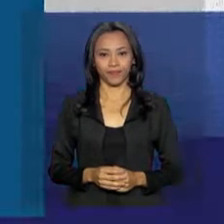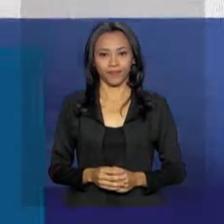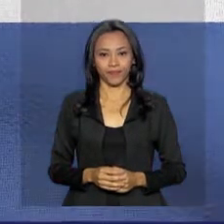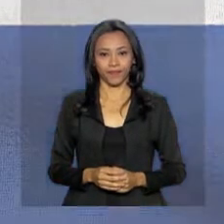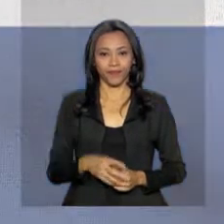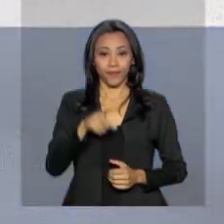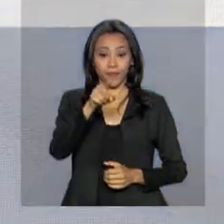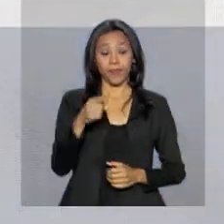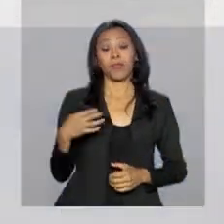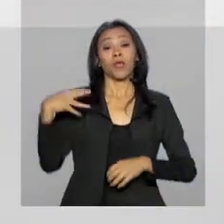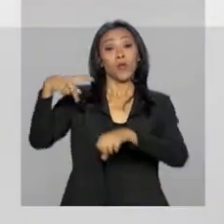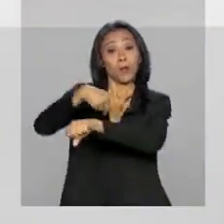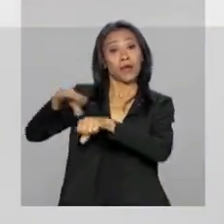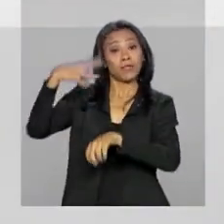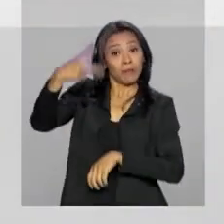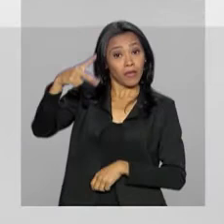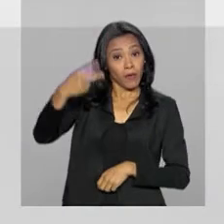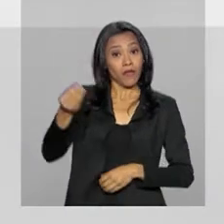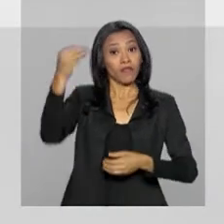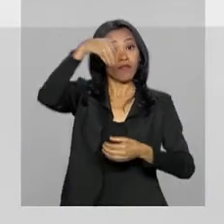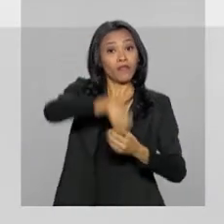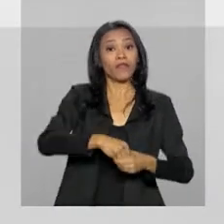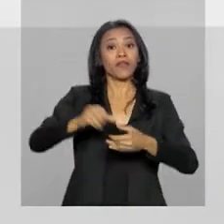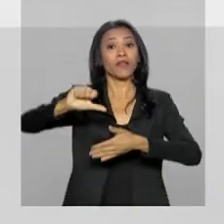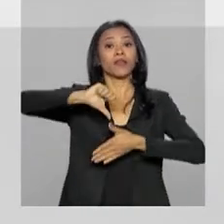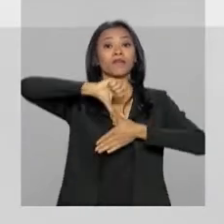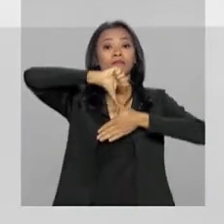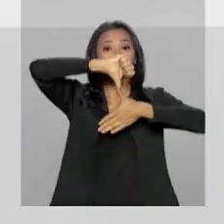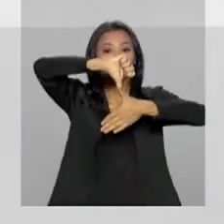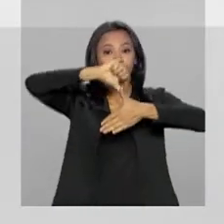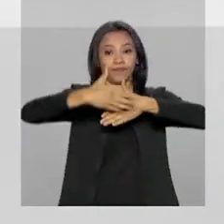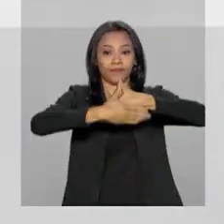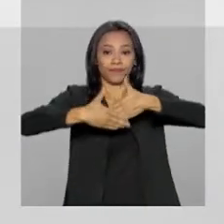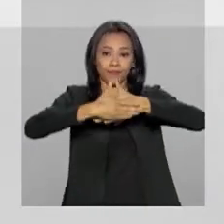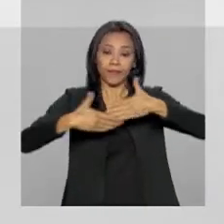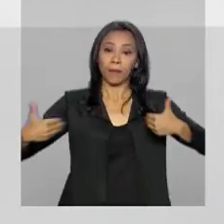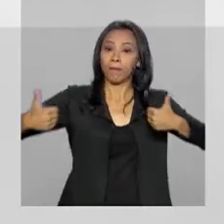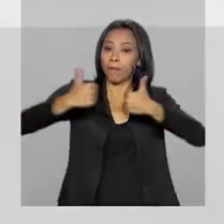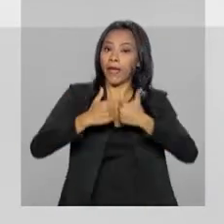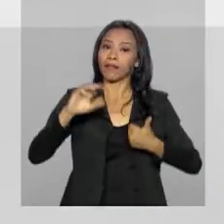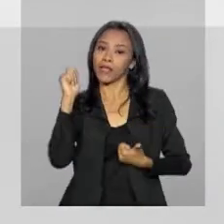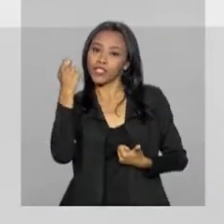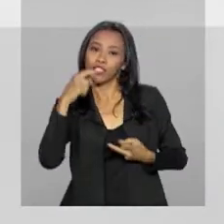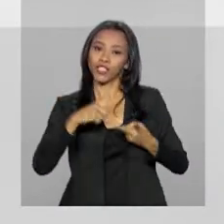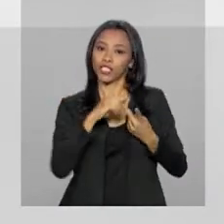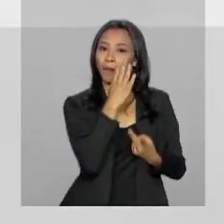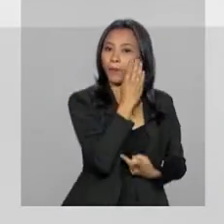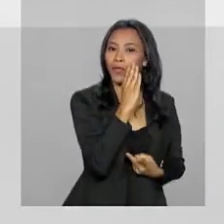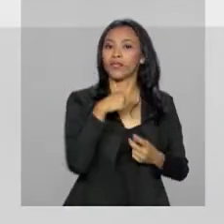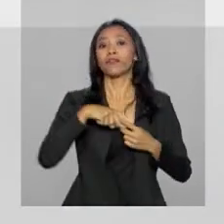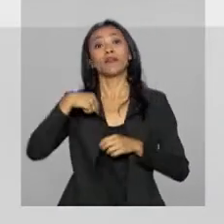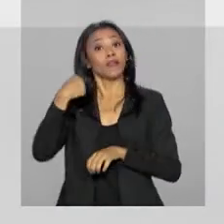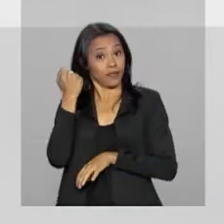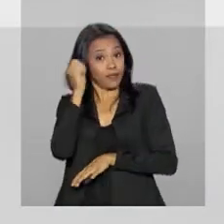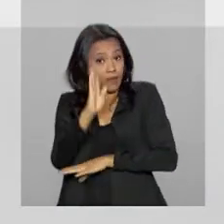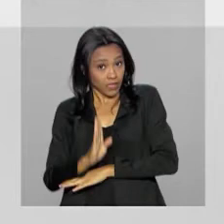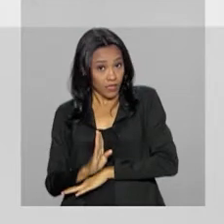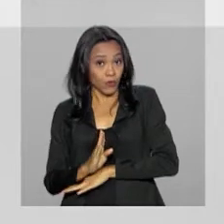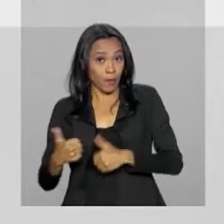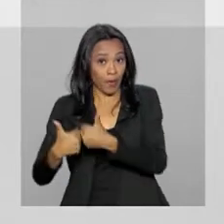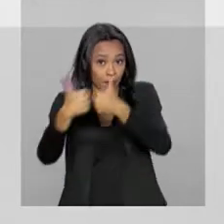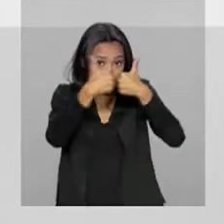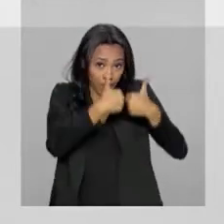O Paraguai fica na América do Sul, faz fronteira com a Argentina, Bolívia e Brasil. Tem uma